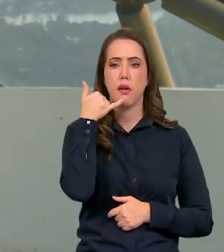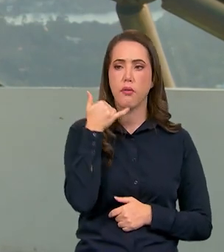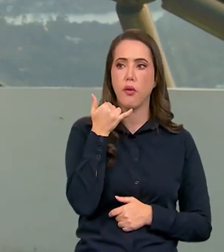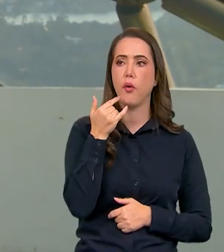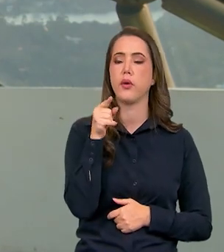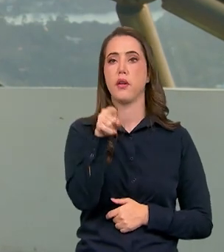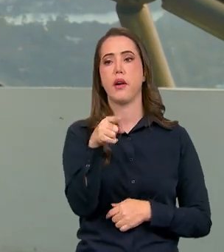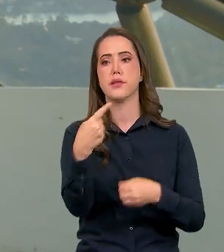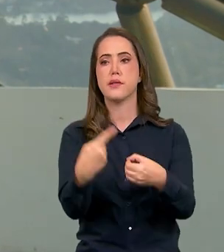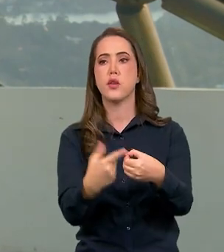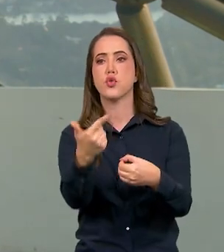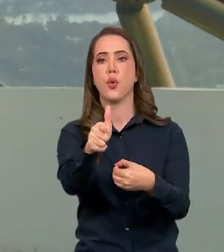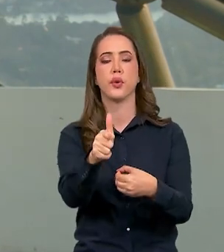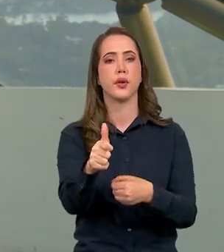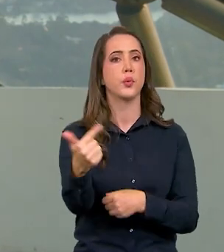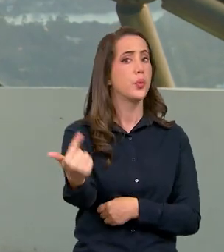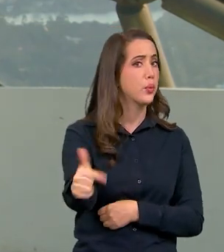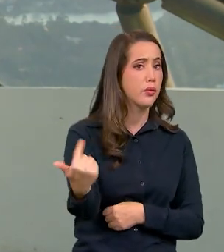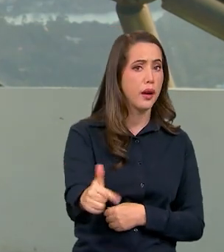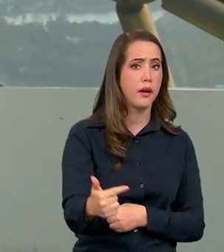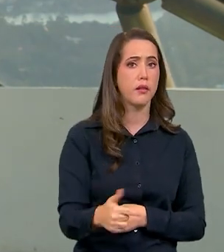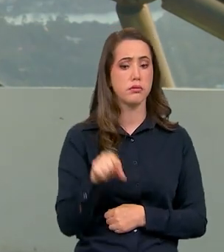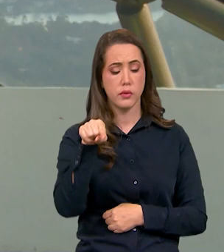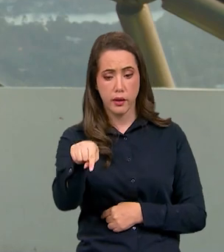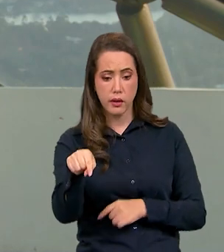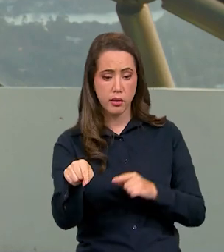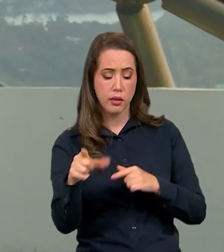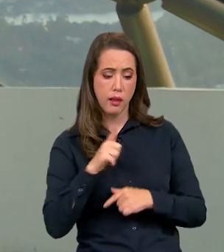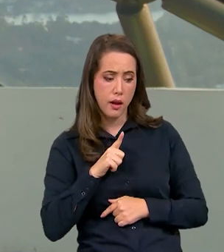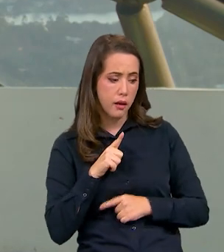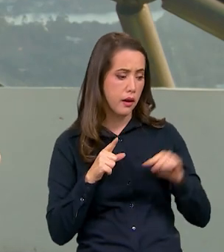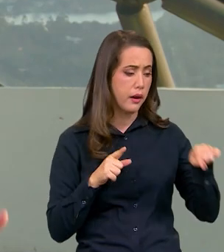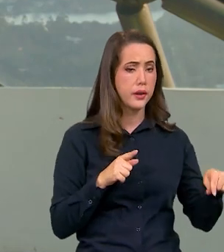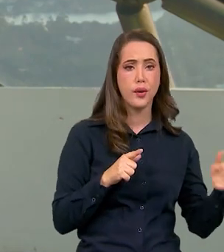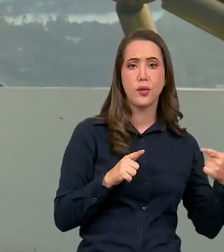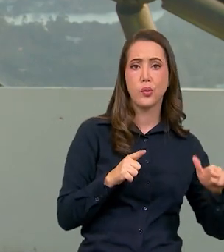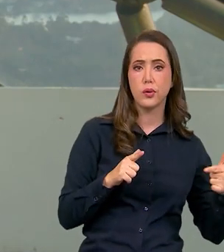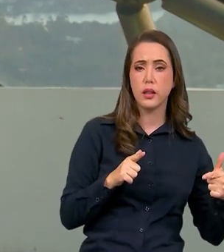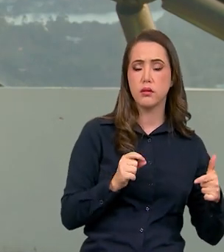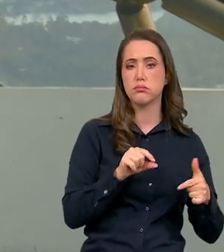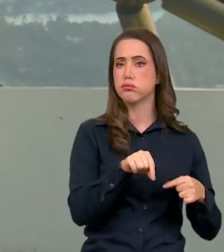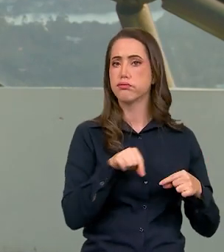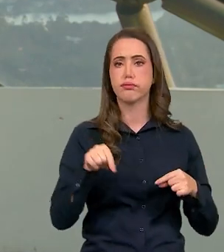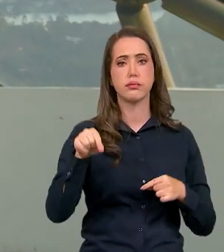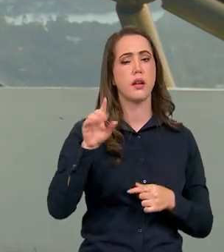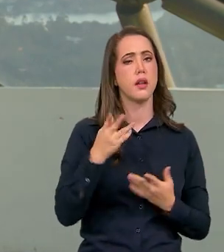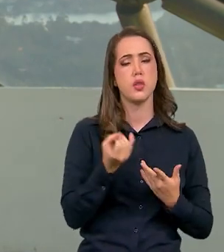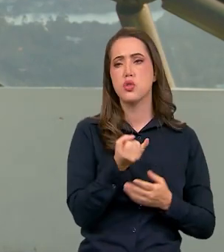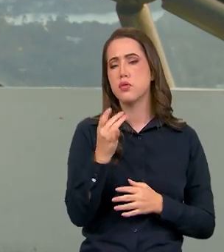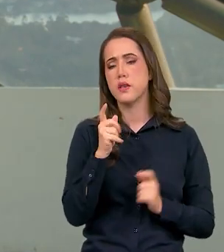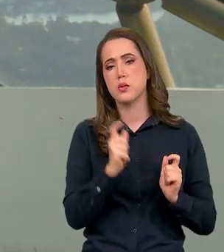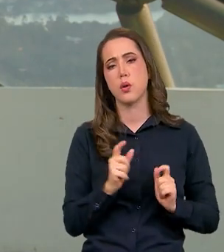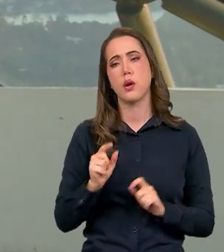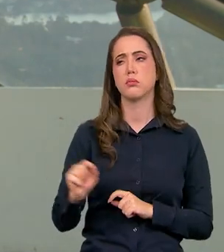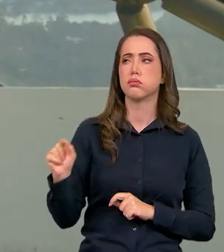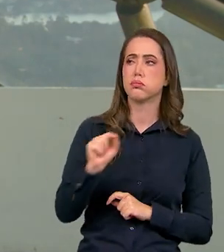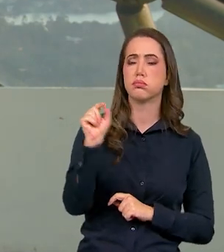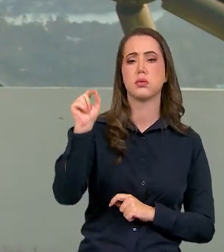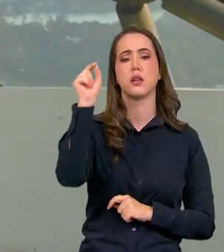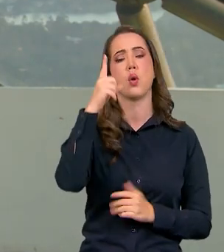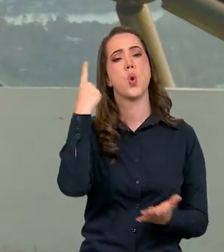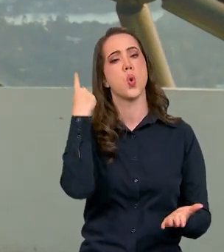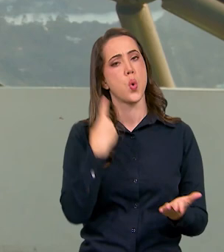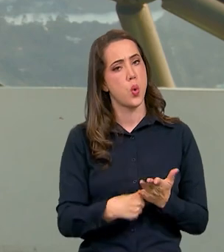e esses distritos não têm. Então, essa é uma realidade de várias situações em vários estados da federação. Então, isso está previsto nesse